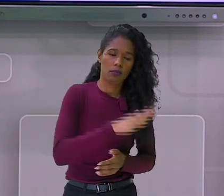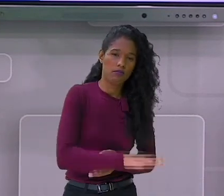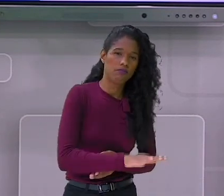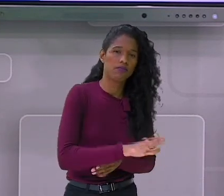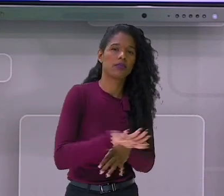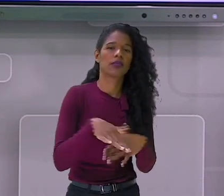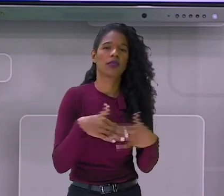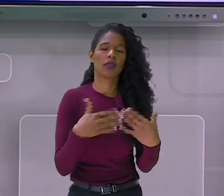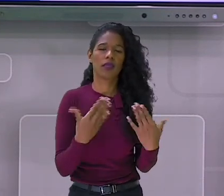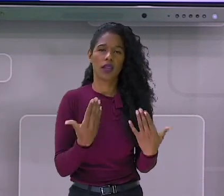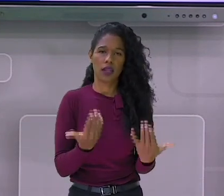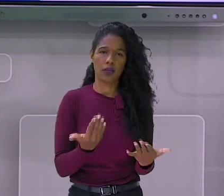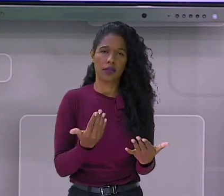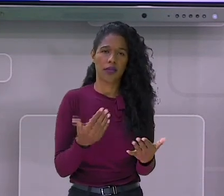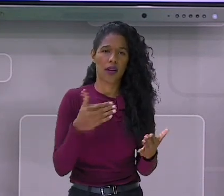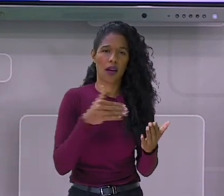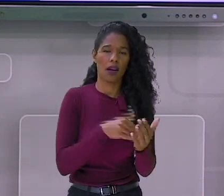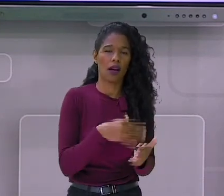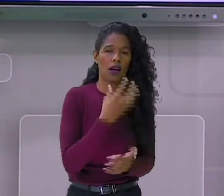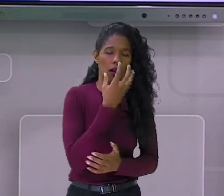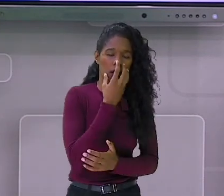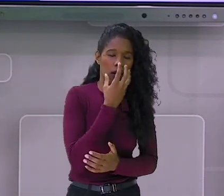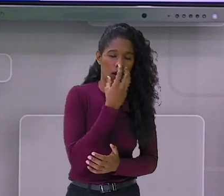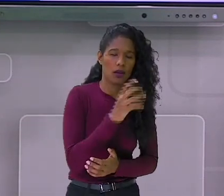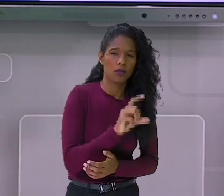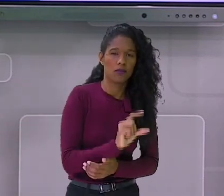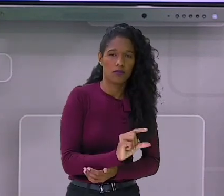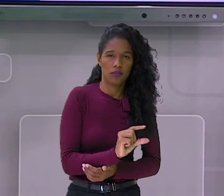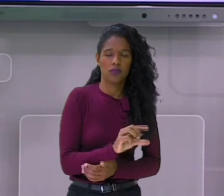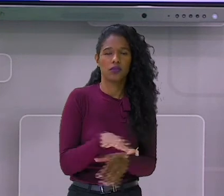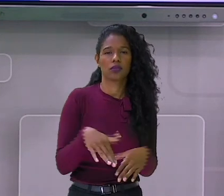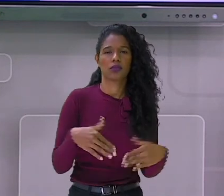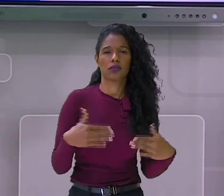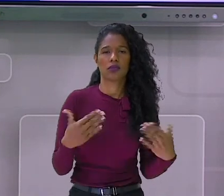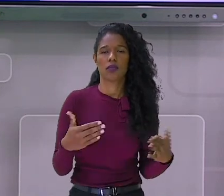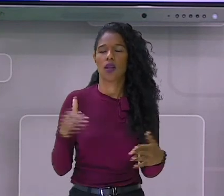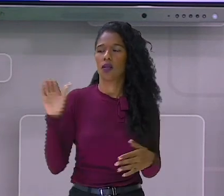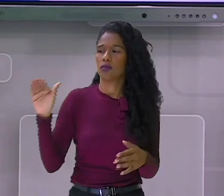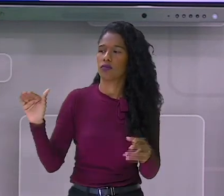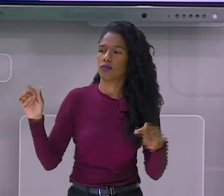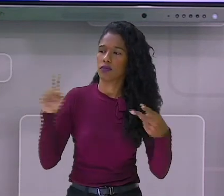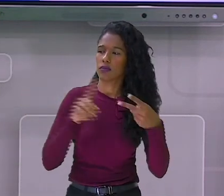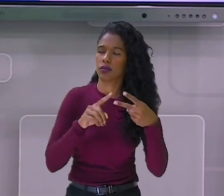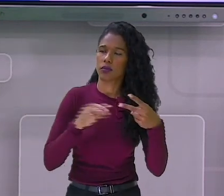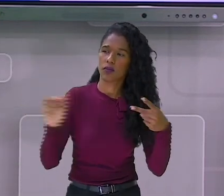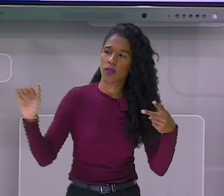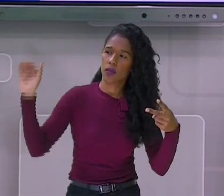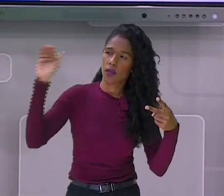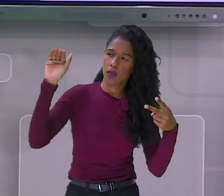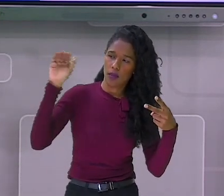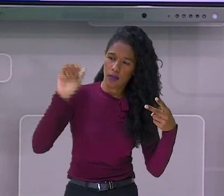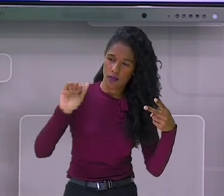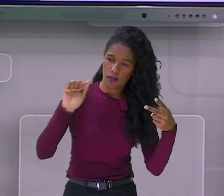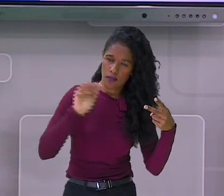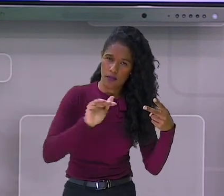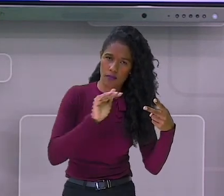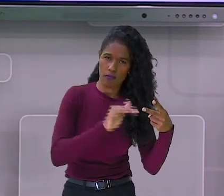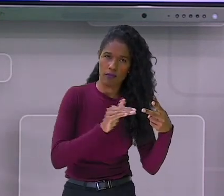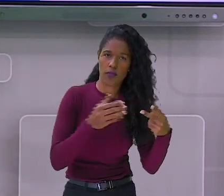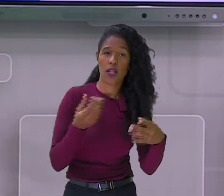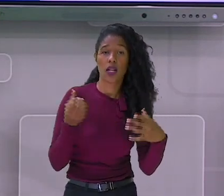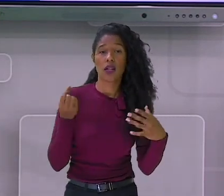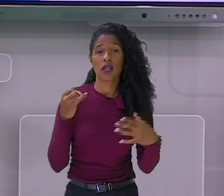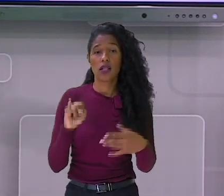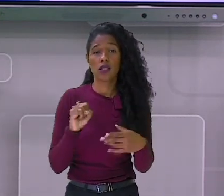pequeno, ele é o menor. Então, seria da ordem decrescente, do maior para o menor. Certo? E se